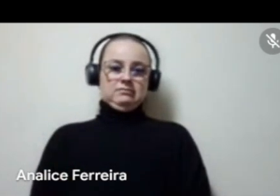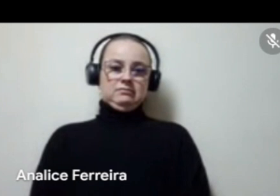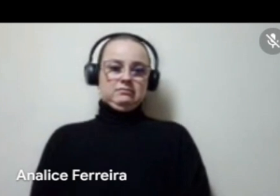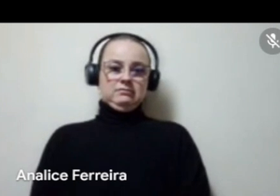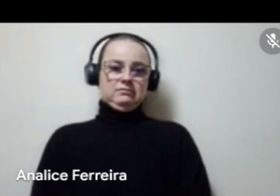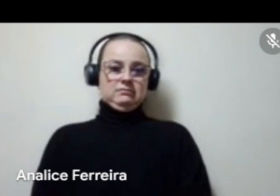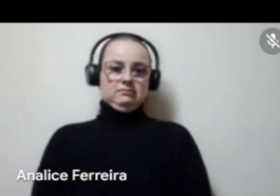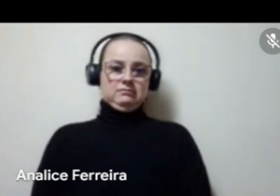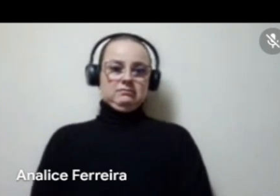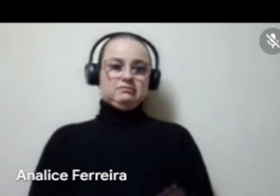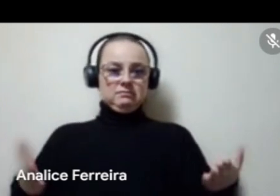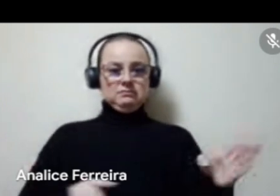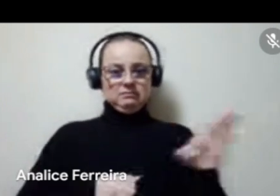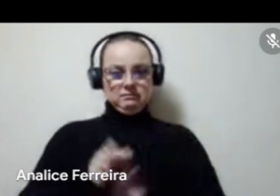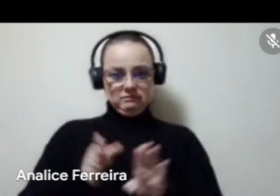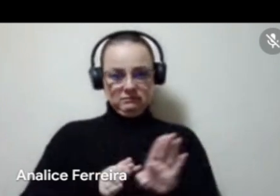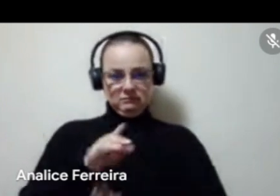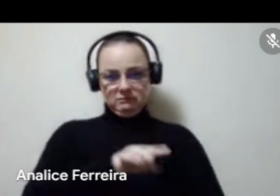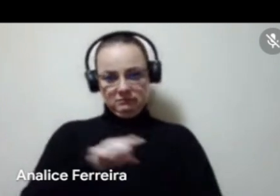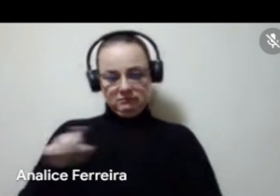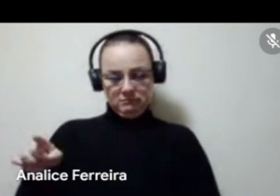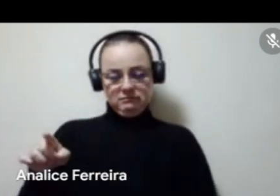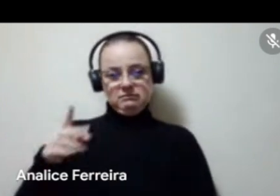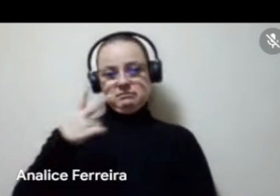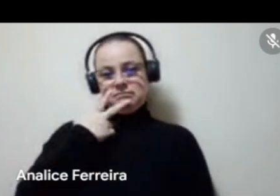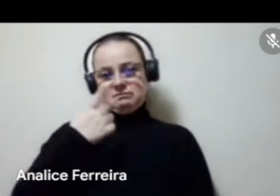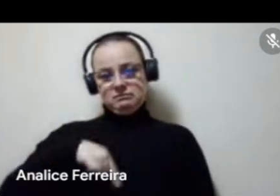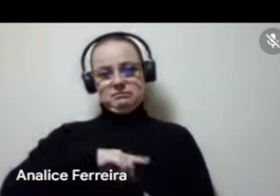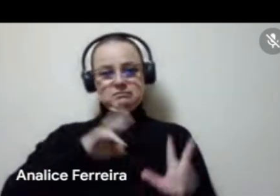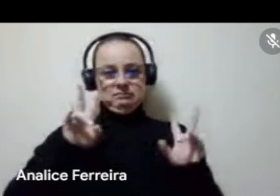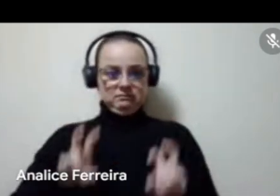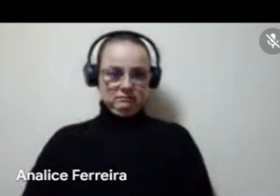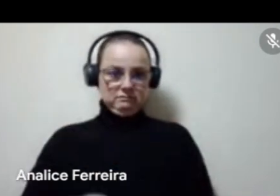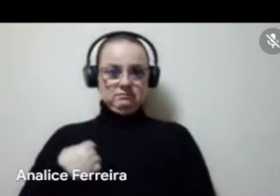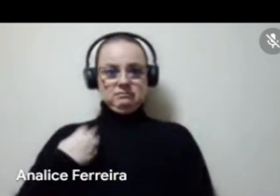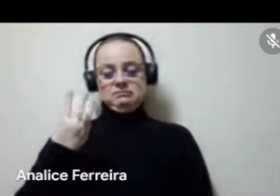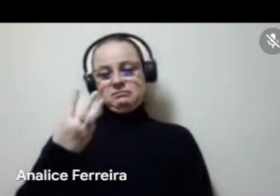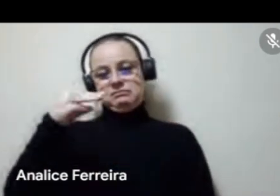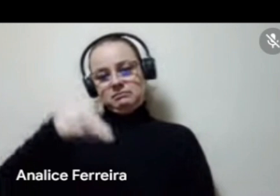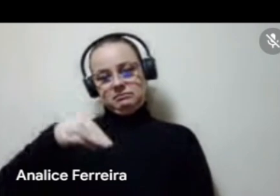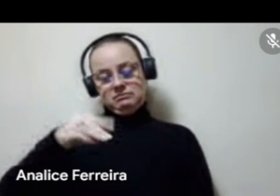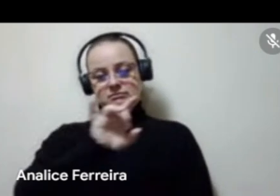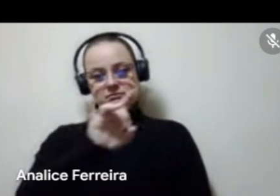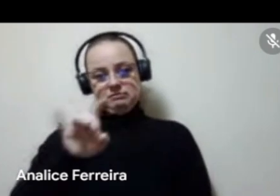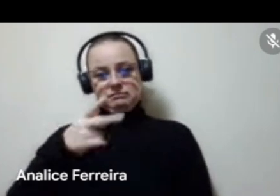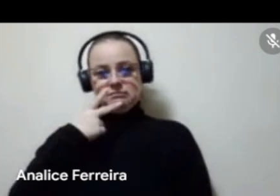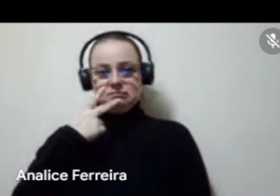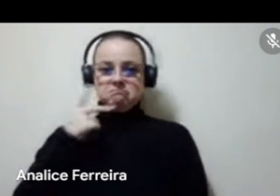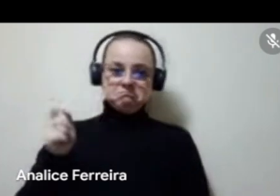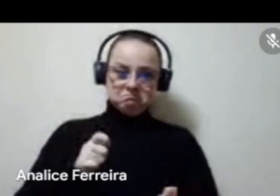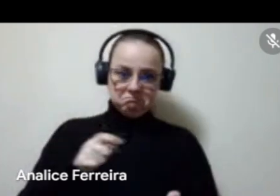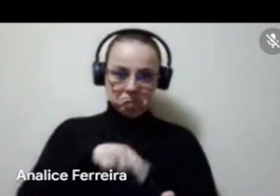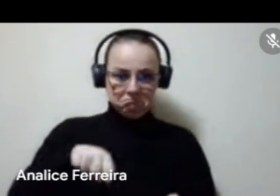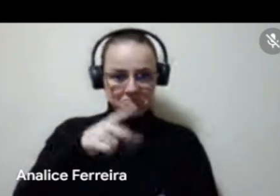E aqui são orientações para a condução da nossa sala. São três minutos de fala, é possível que vocês